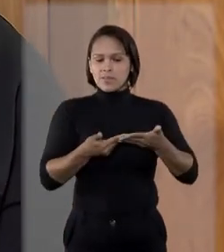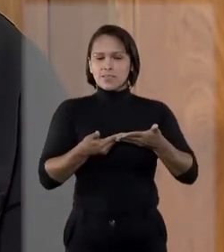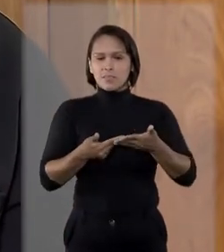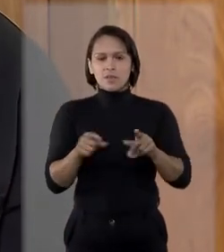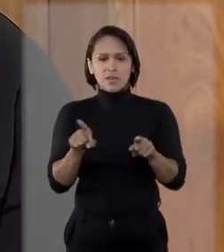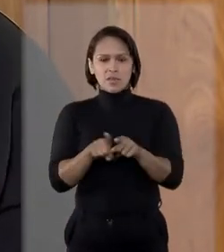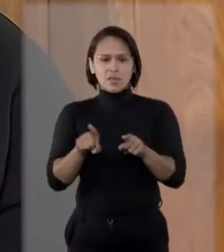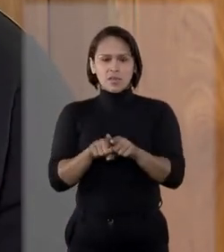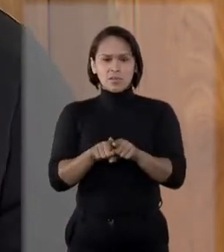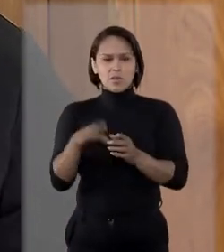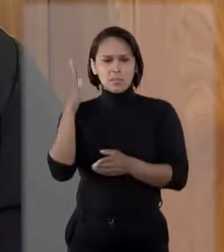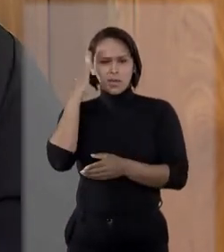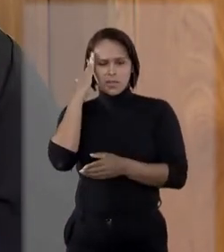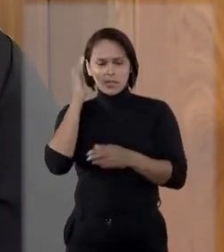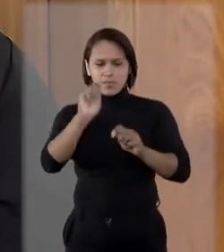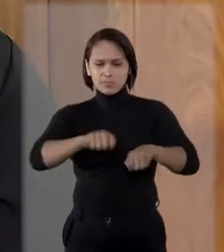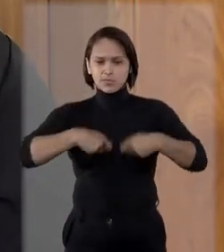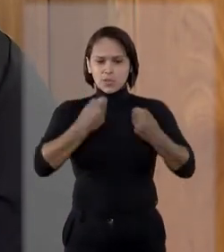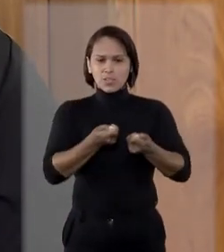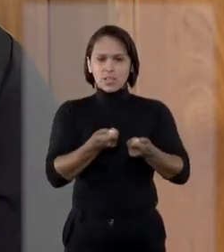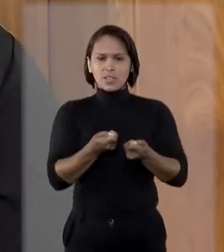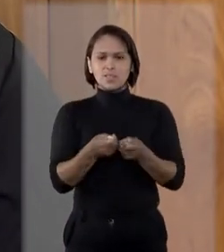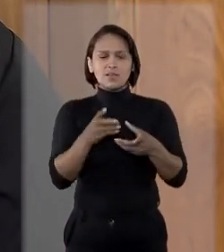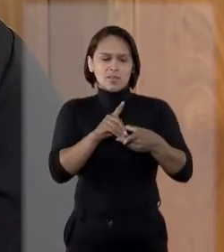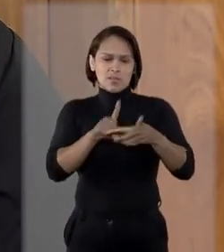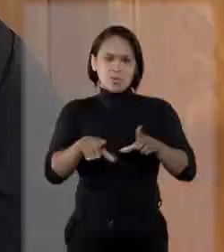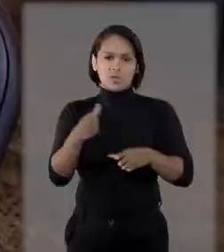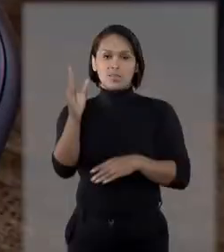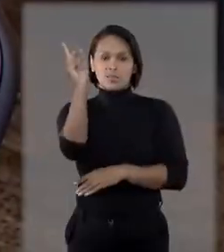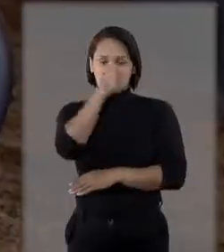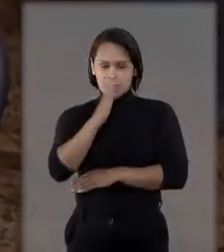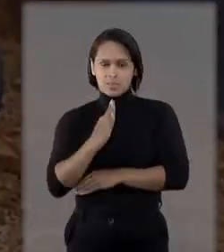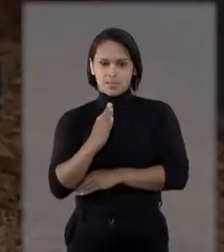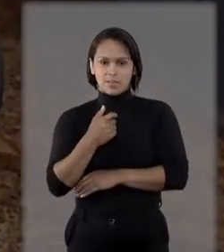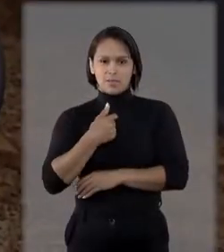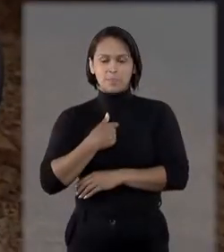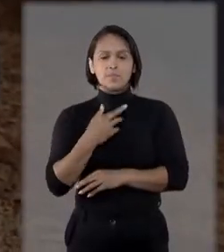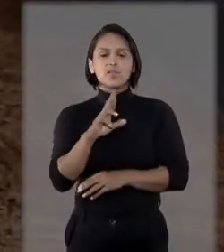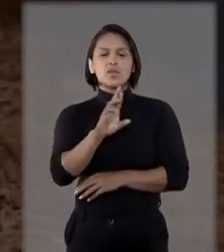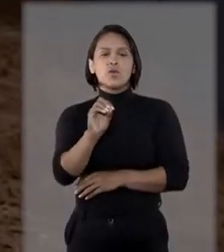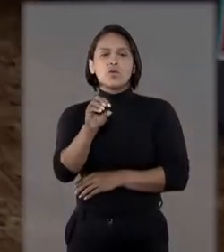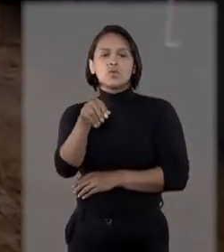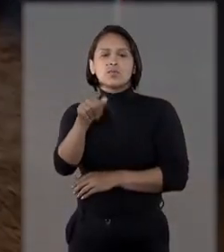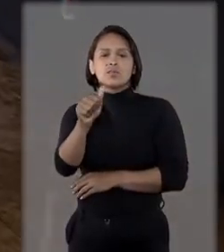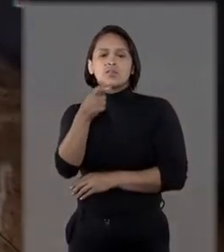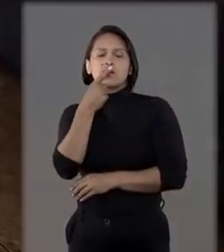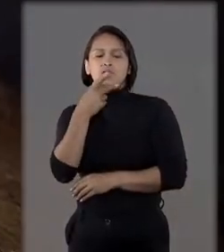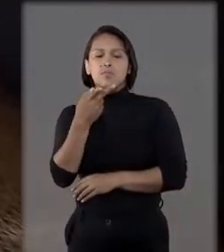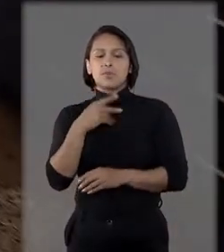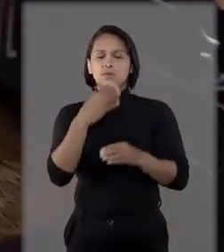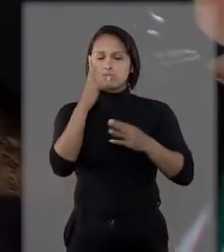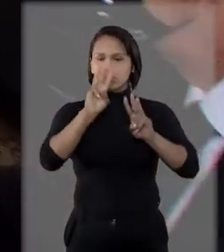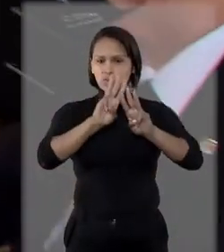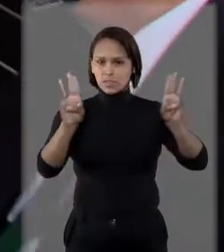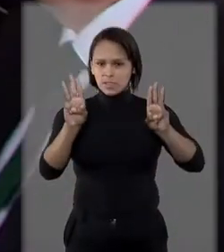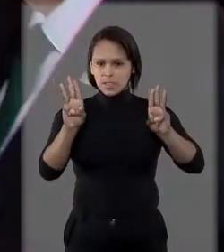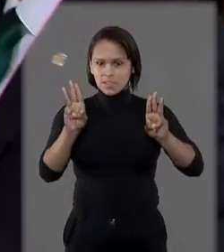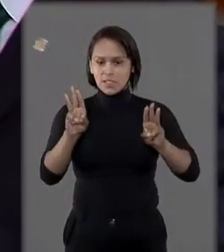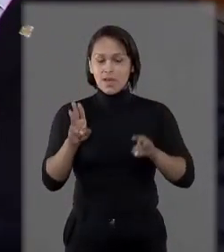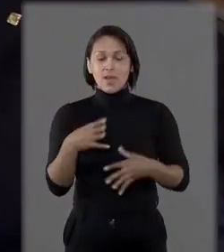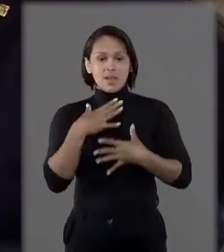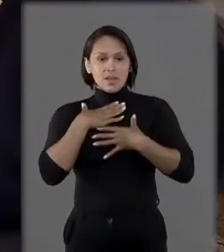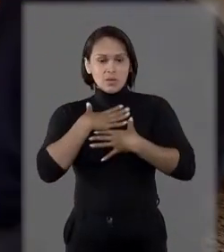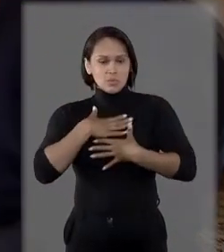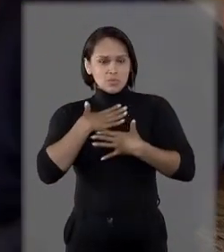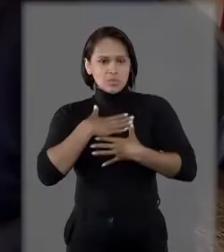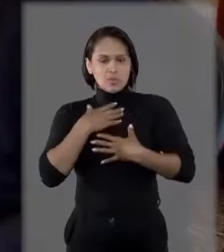receber as suas demandas, fortalecendo a democracia brasileira. Rosane soube do projeto pelo site do tribunal e ficou emocionada com